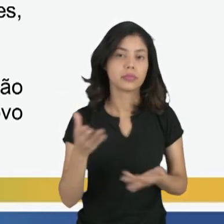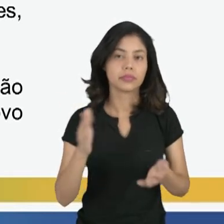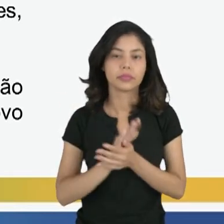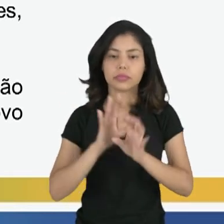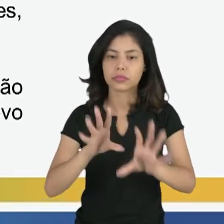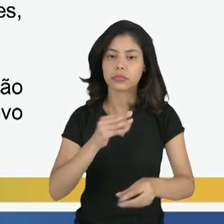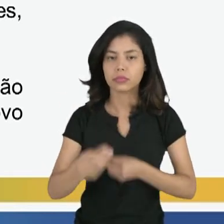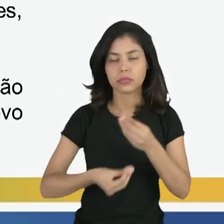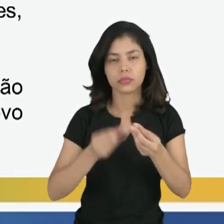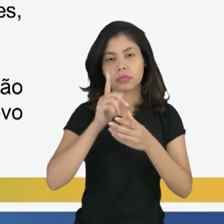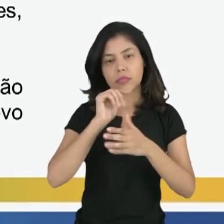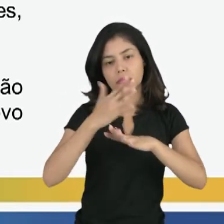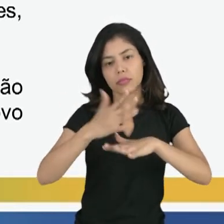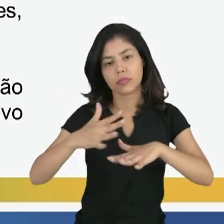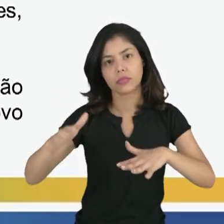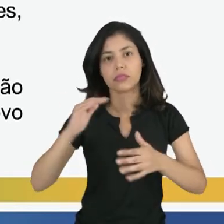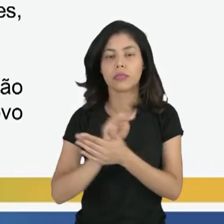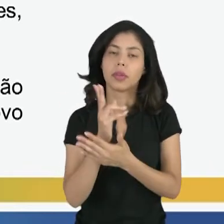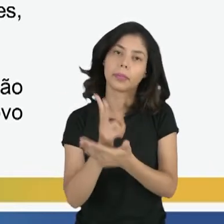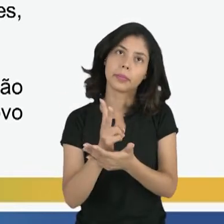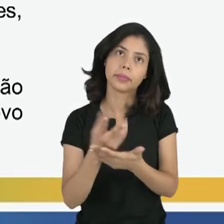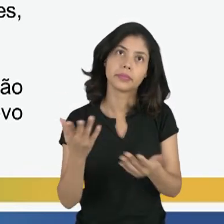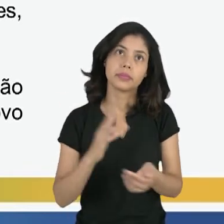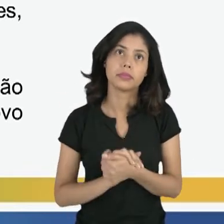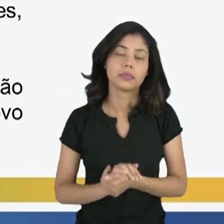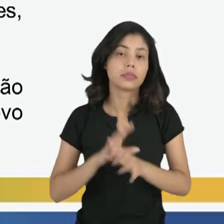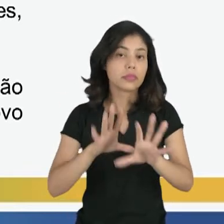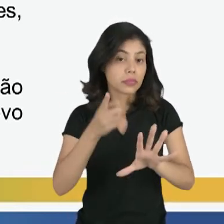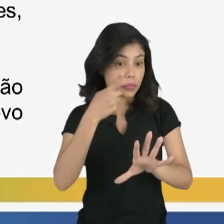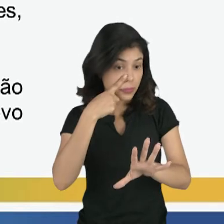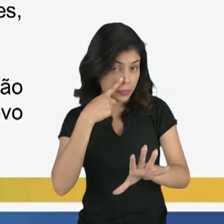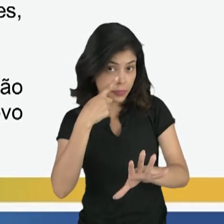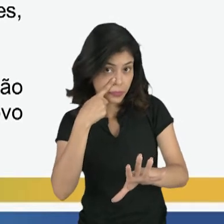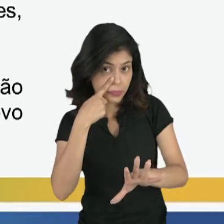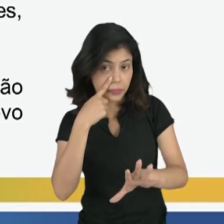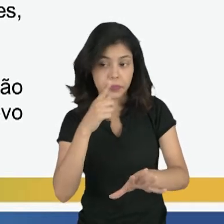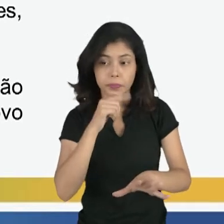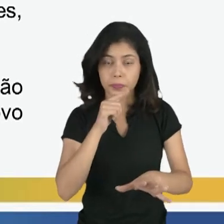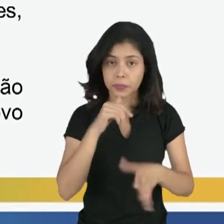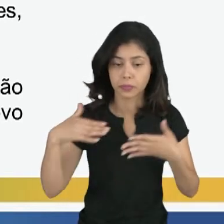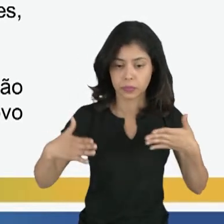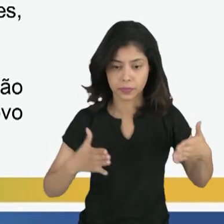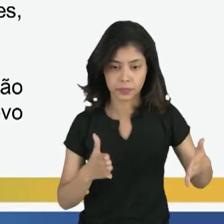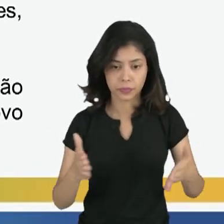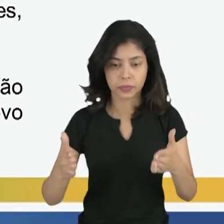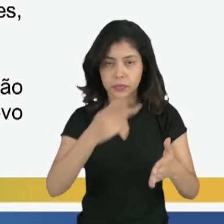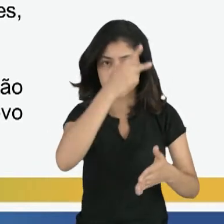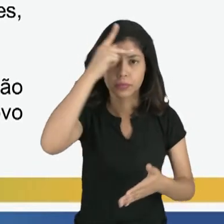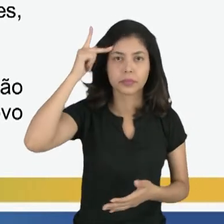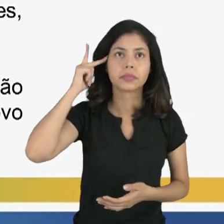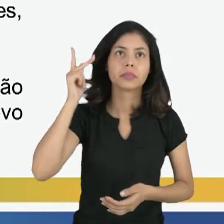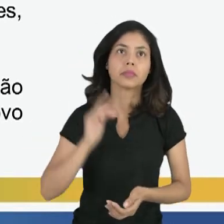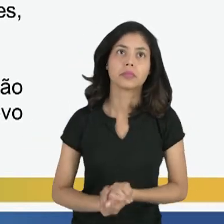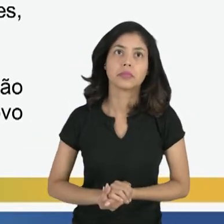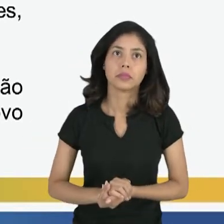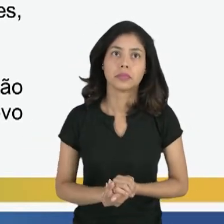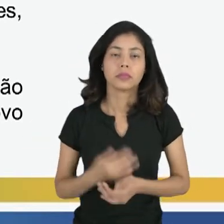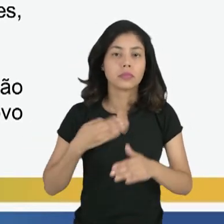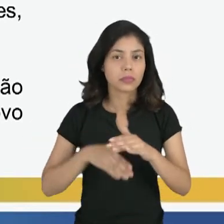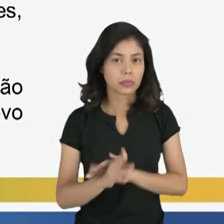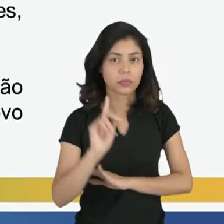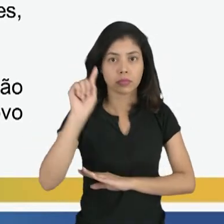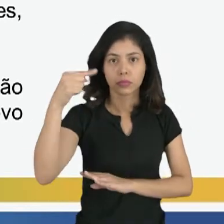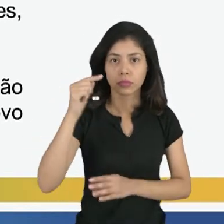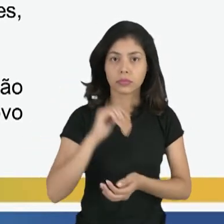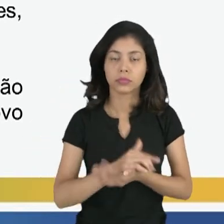Assim como as águas também não serão a mesma. Ou você olha para o rio, você é uma pessoa, você entrou